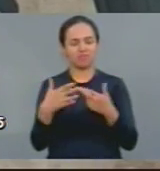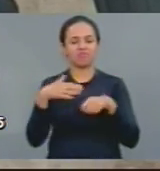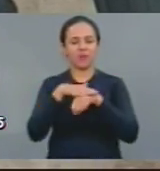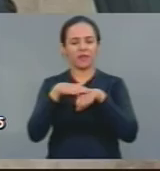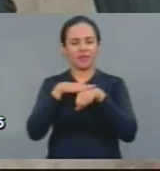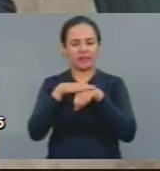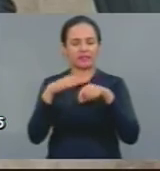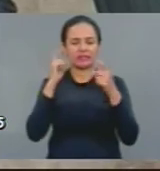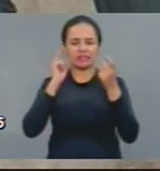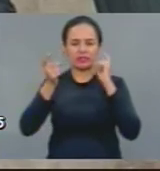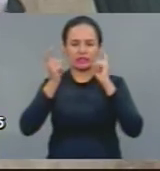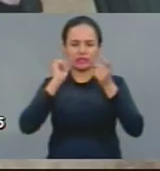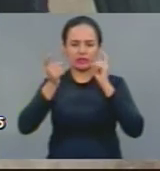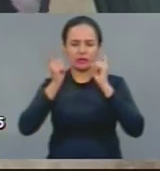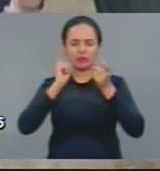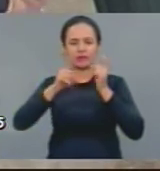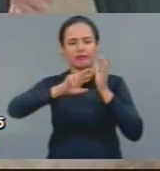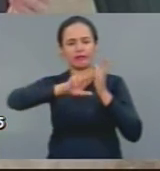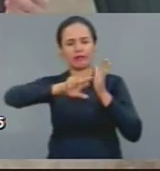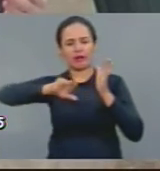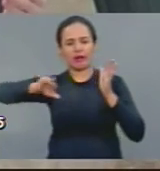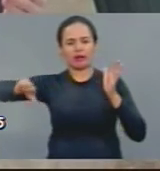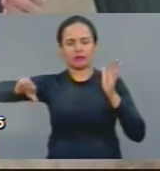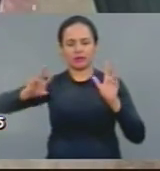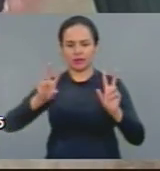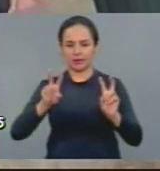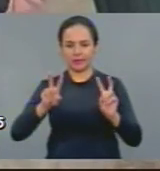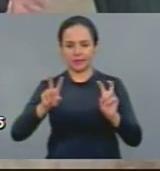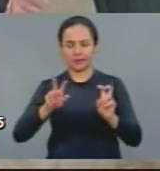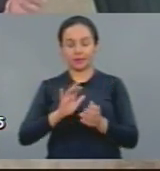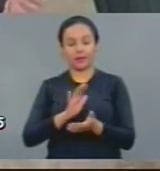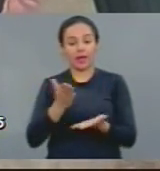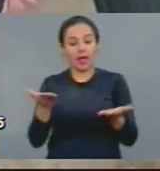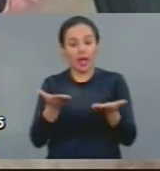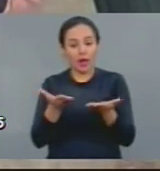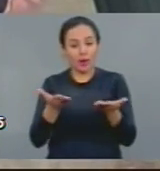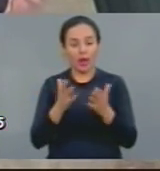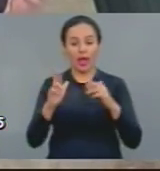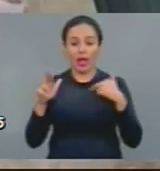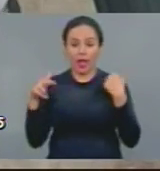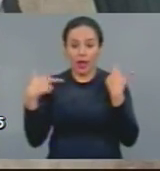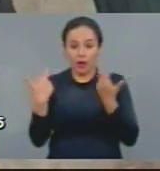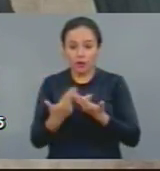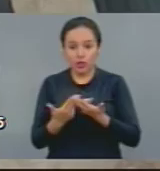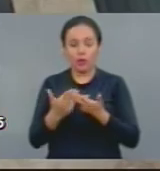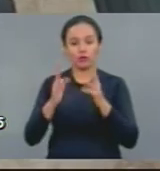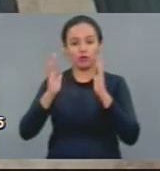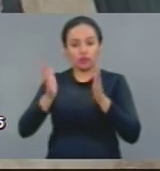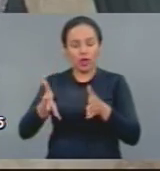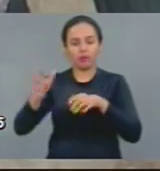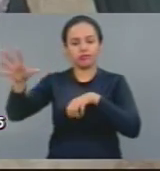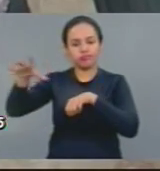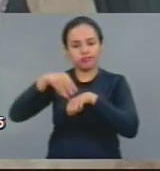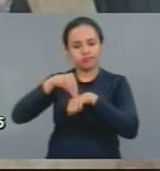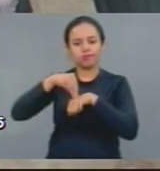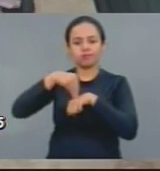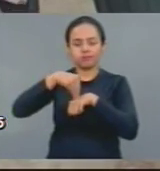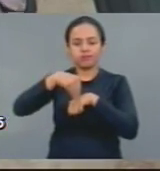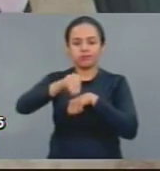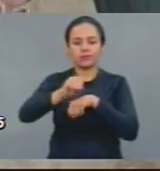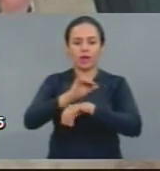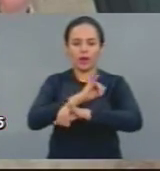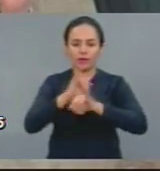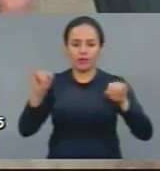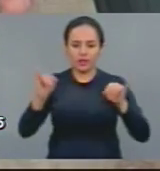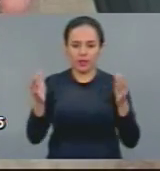debatido diversas coisas. E eu quero passar, V. Exª, algumas informações em que eu levantei lá. Ao exemplo, a V. Exª